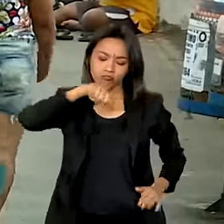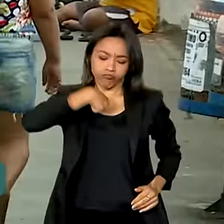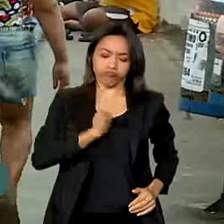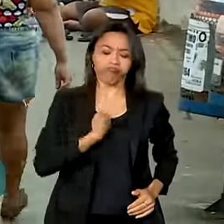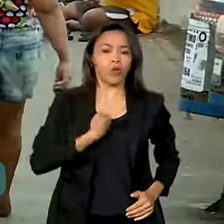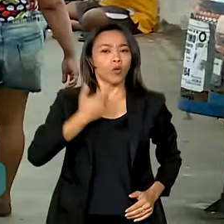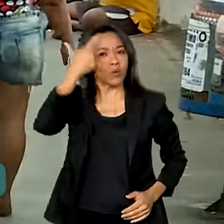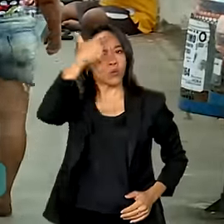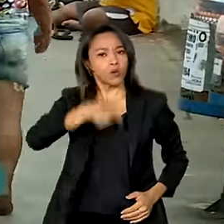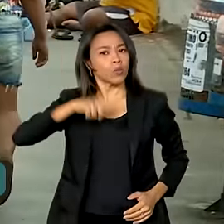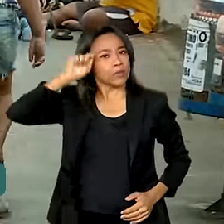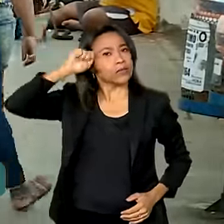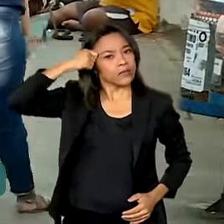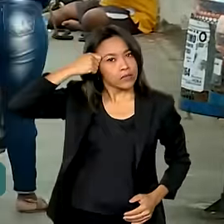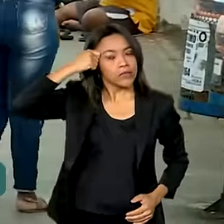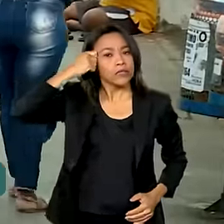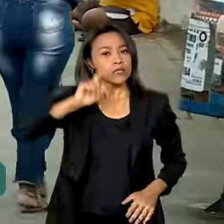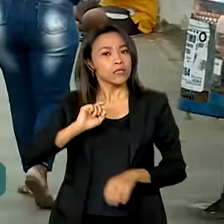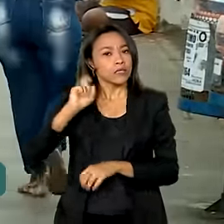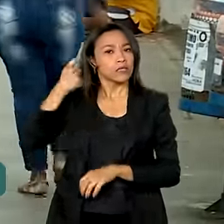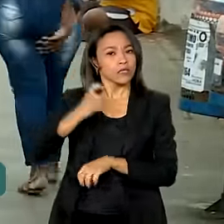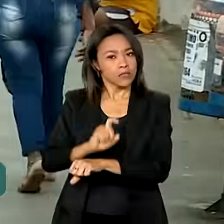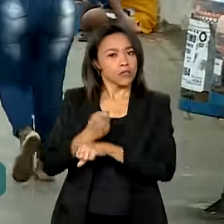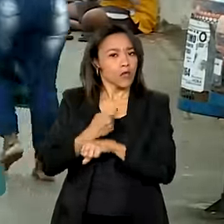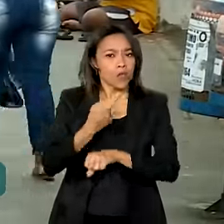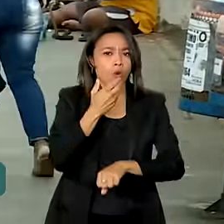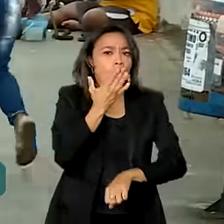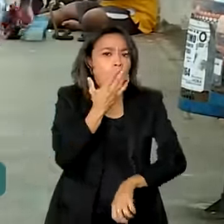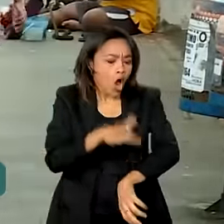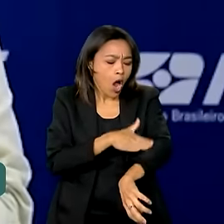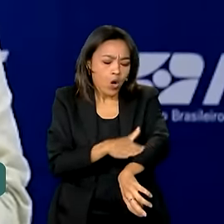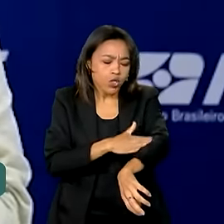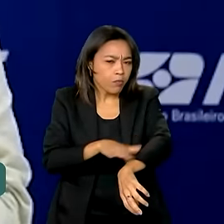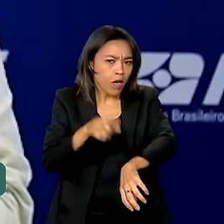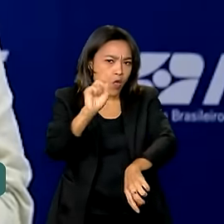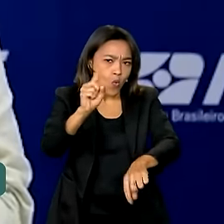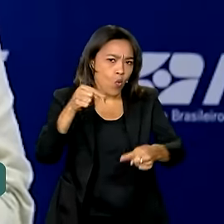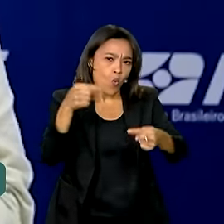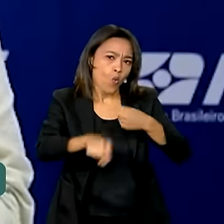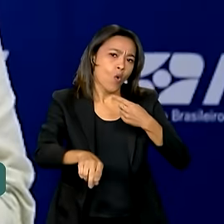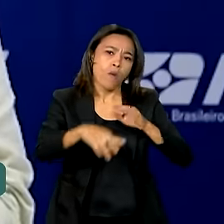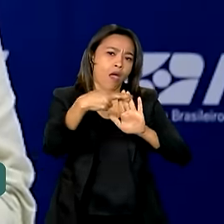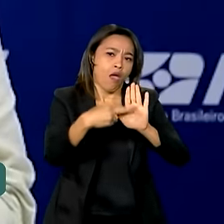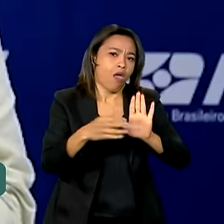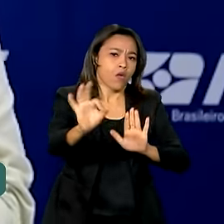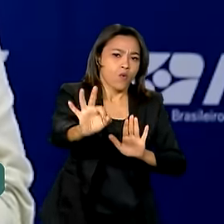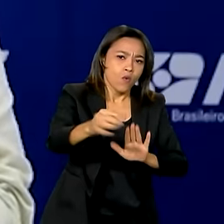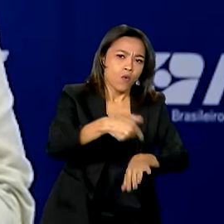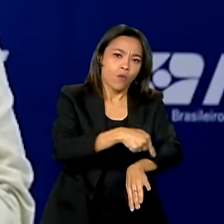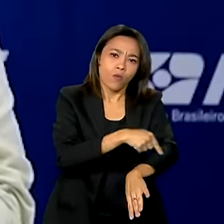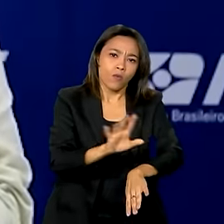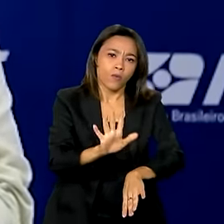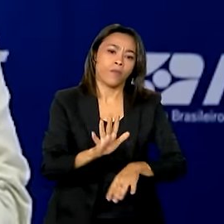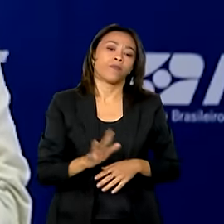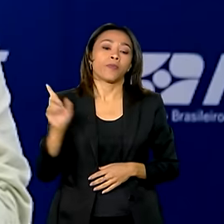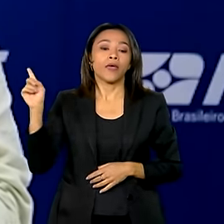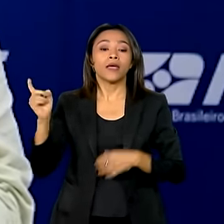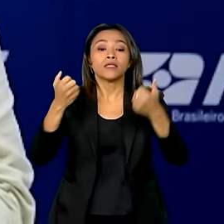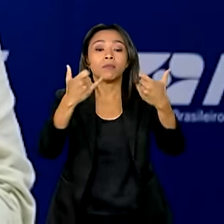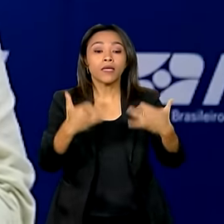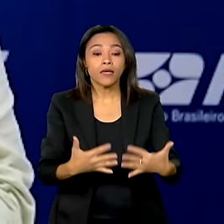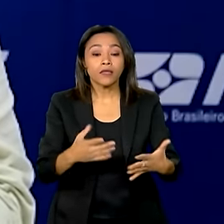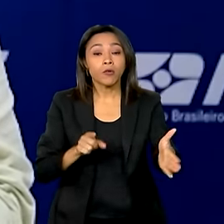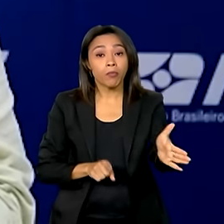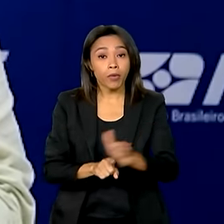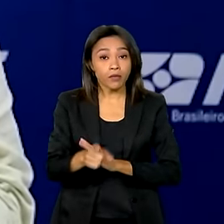entrevistados, não importando a cor de pele declarada. O IBGE, no Censo 2022, pela primeira vez, levantou o